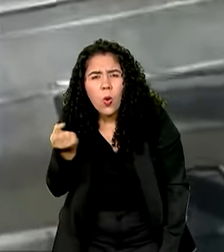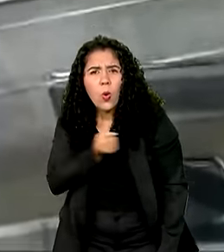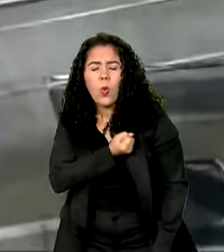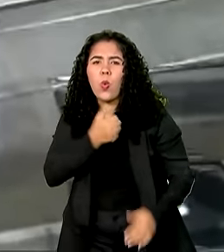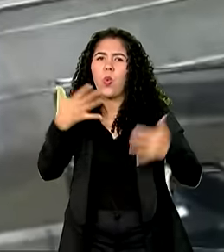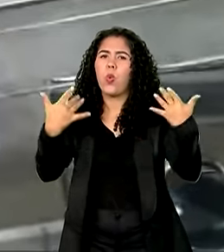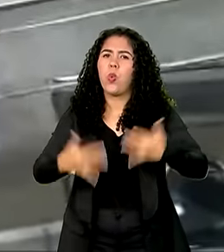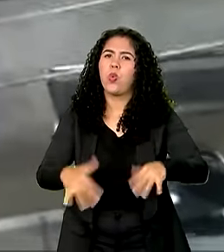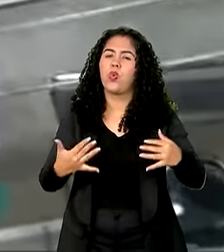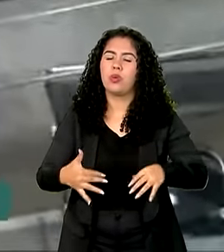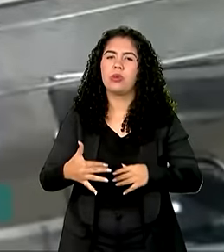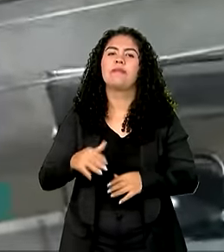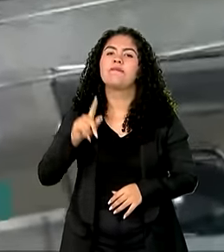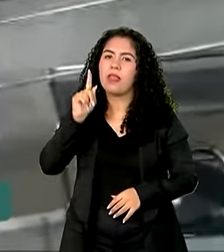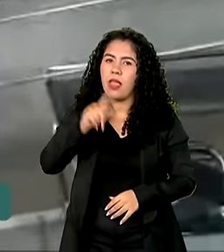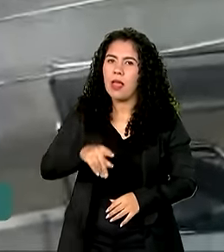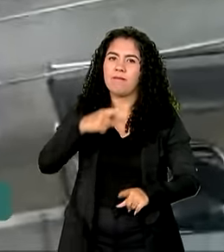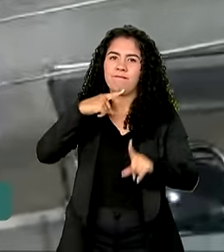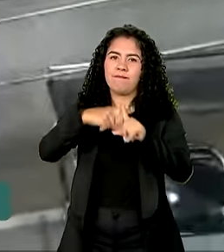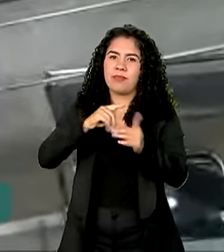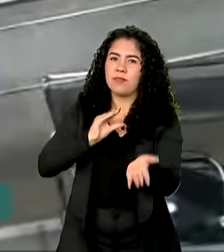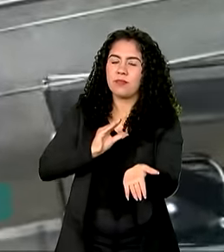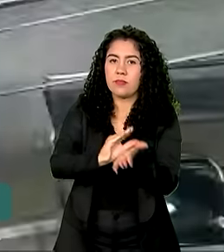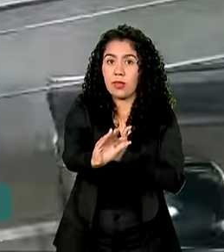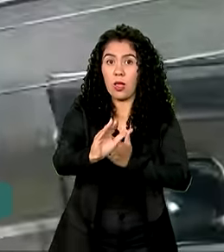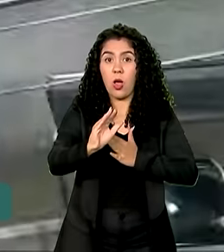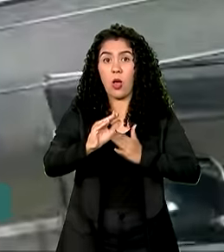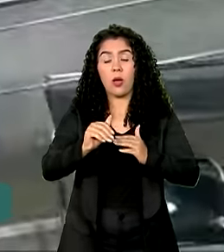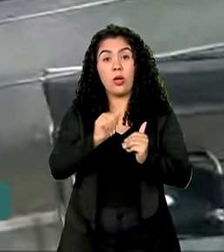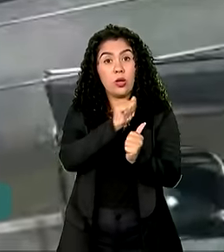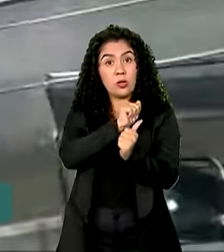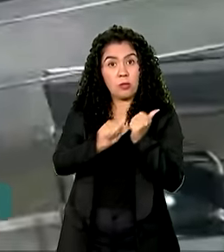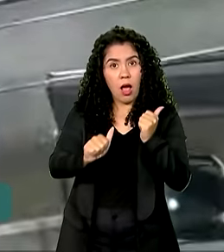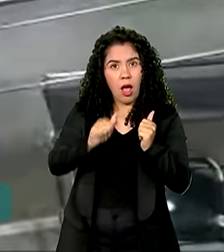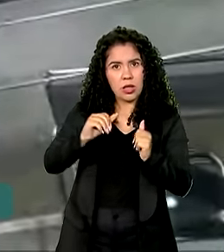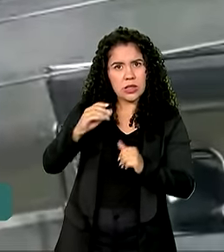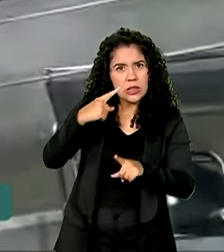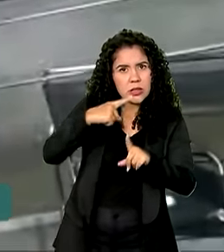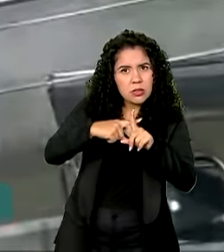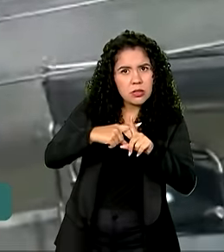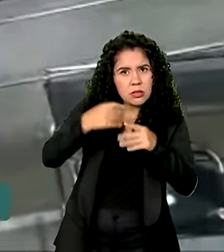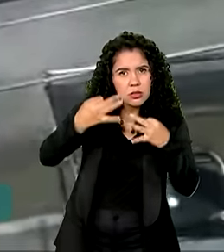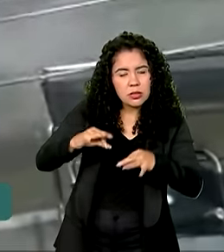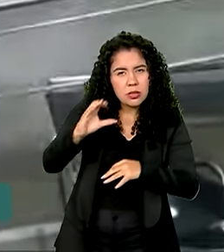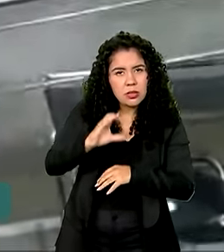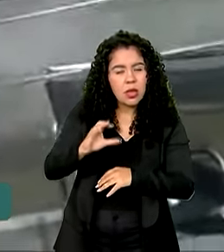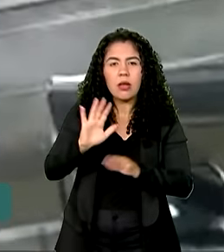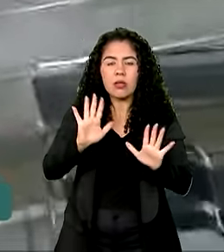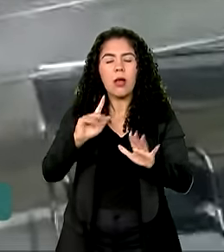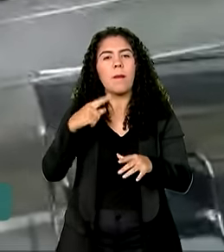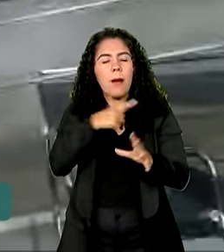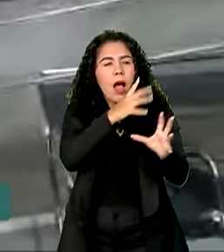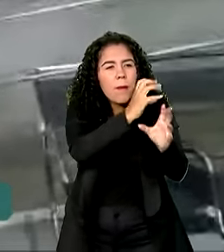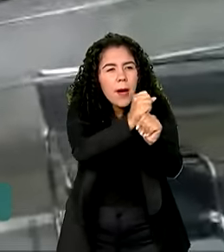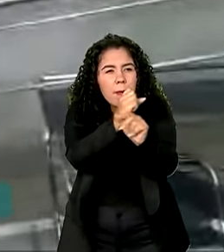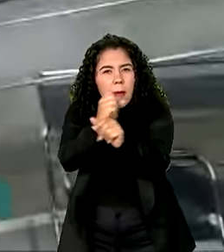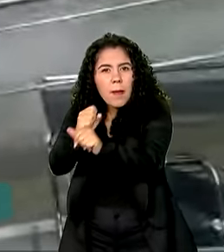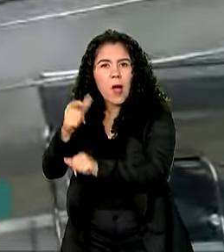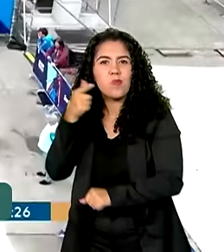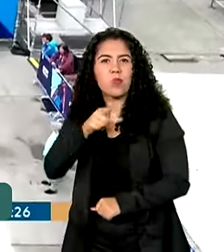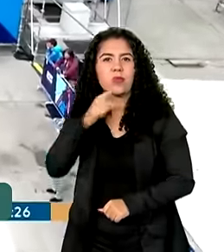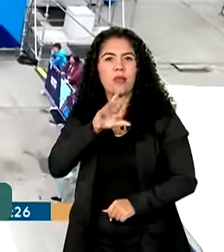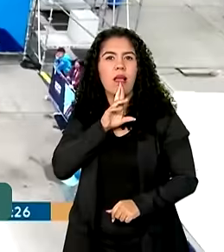investimento, né? A gente sabe que esporte não é ciência exata. Então, esse investimento que você pode contabilizar no final com resultados,